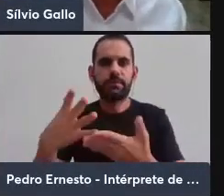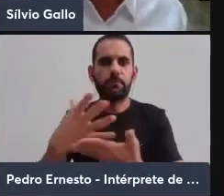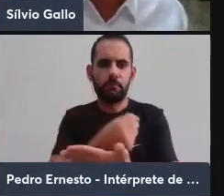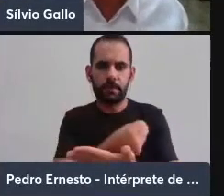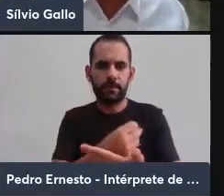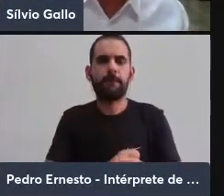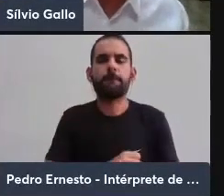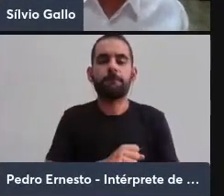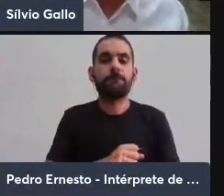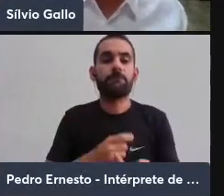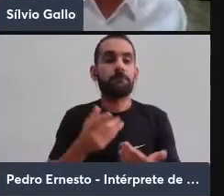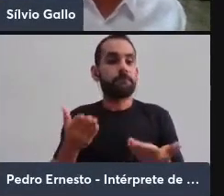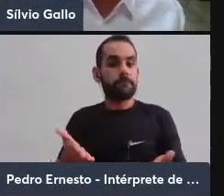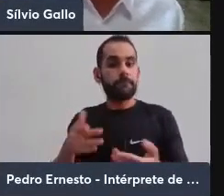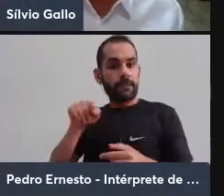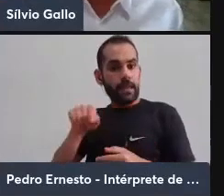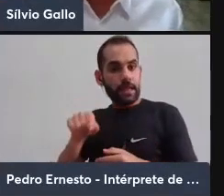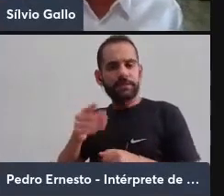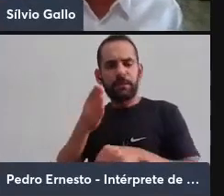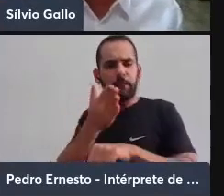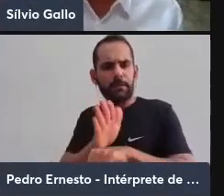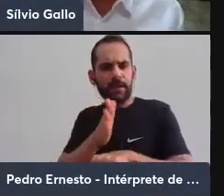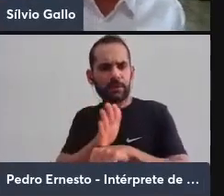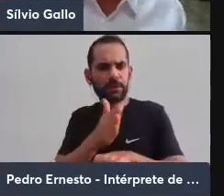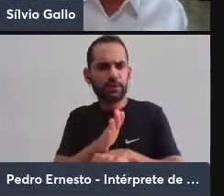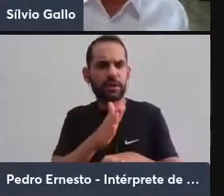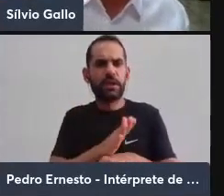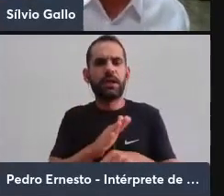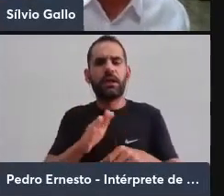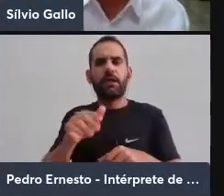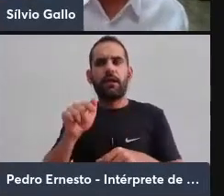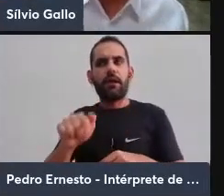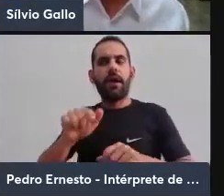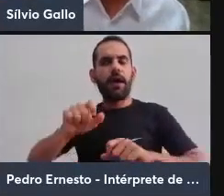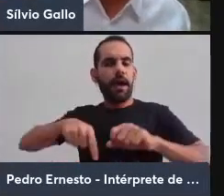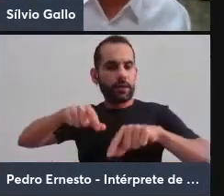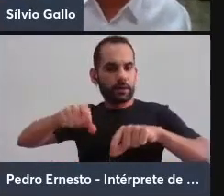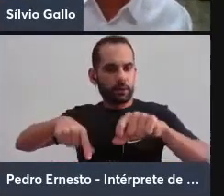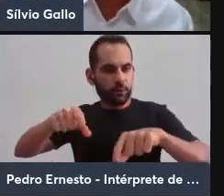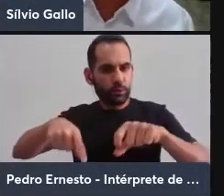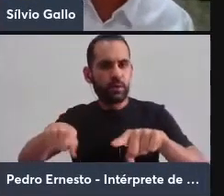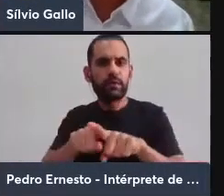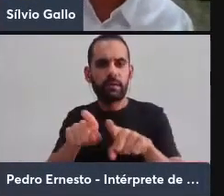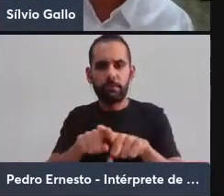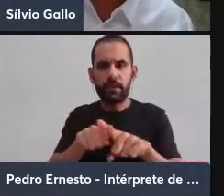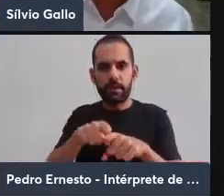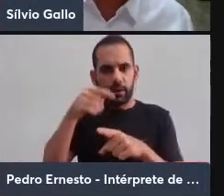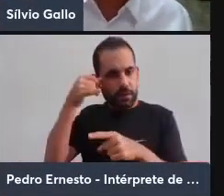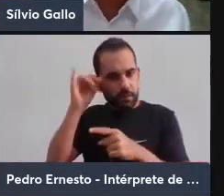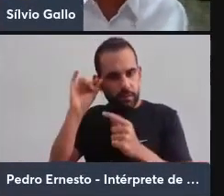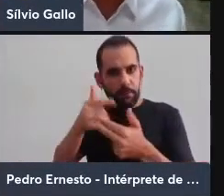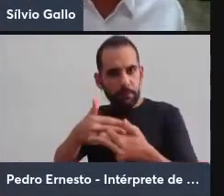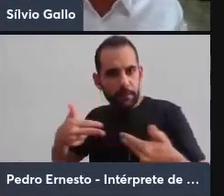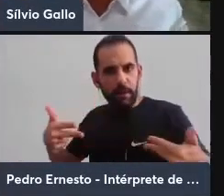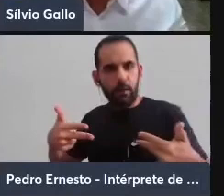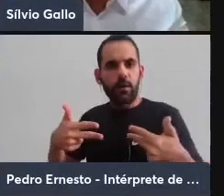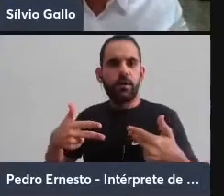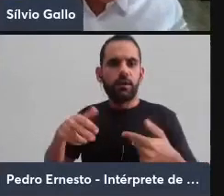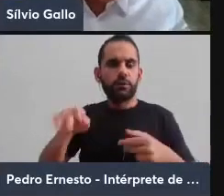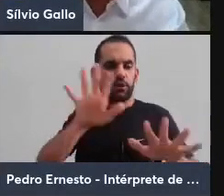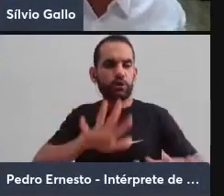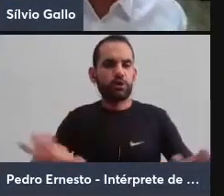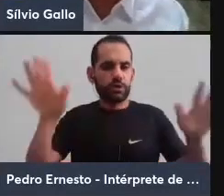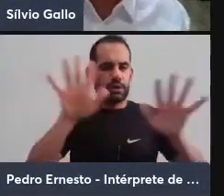Essa prática da agricultura e da pecuária, se a gente quiser chamar assim, de forma mais geral,